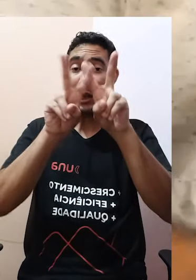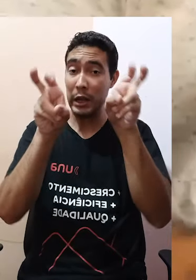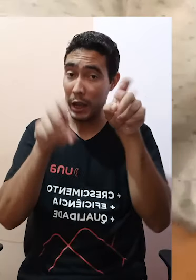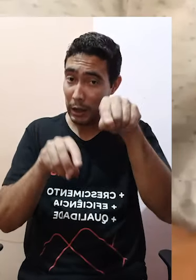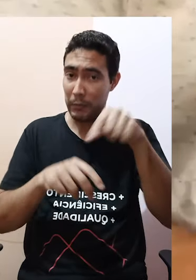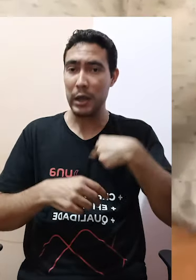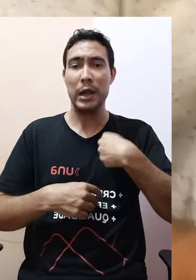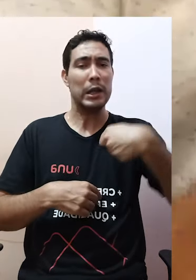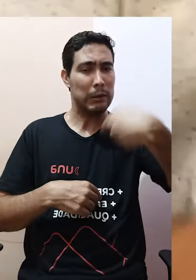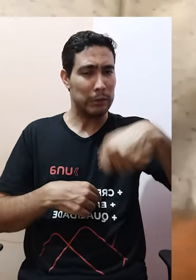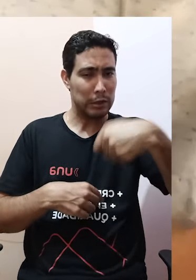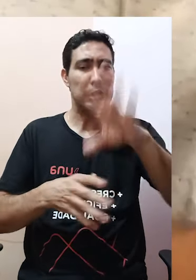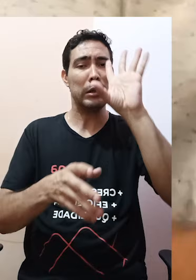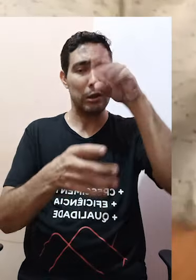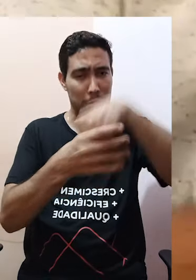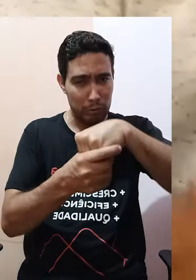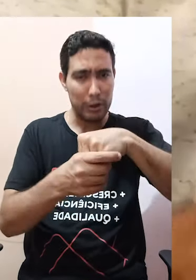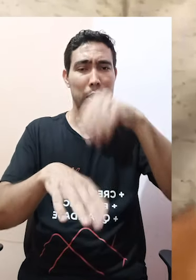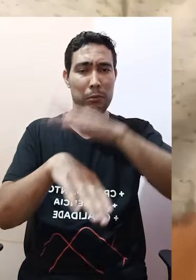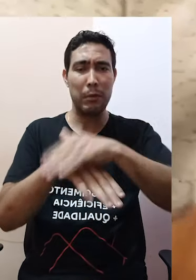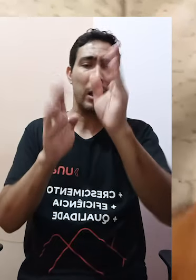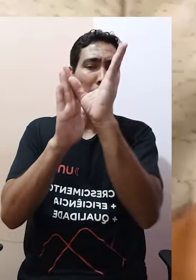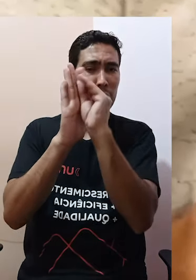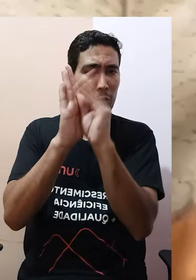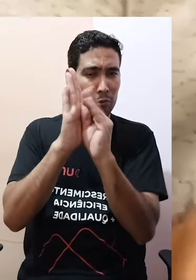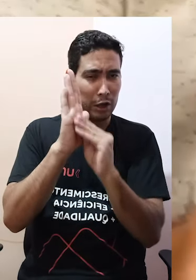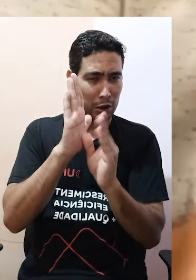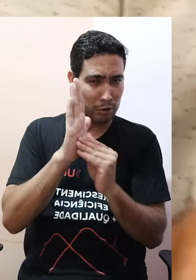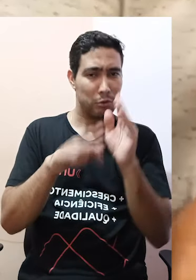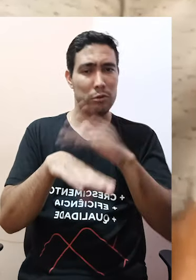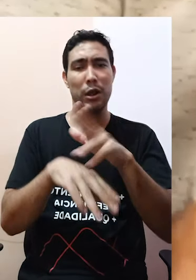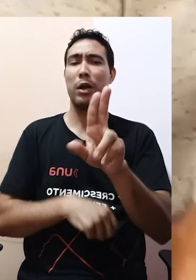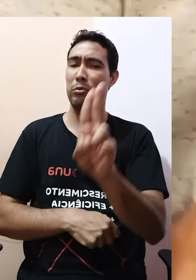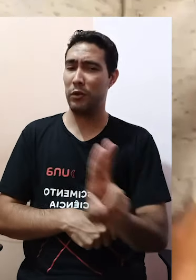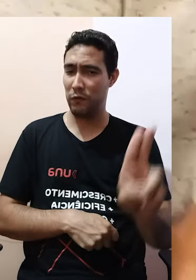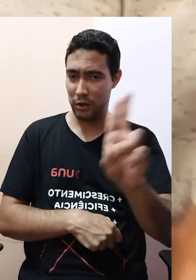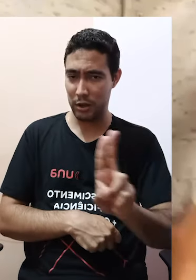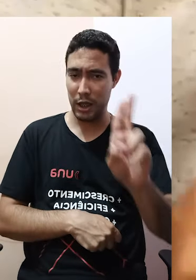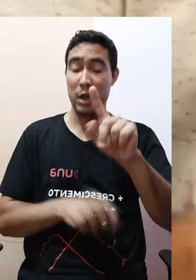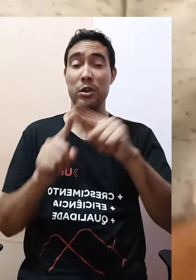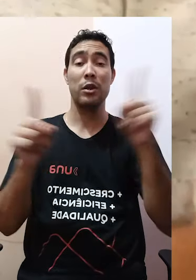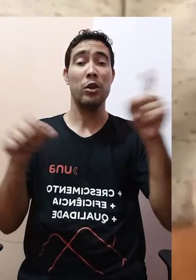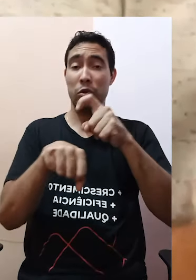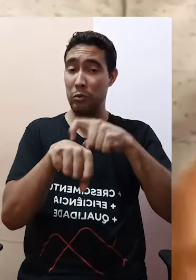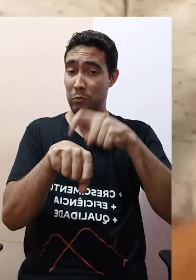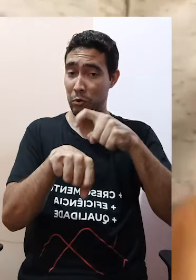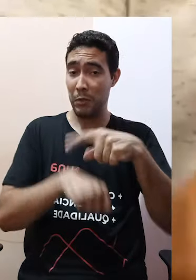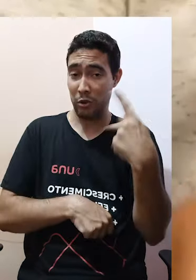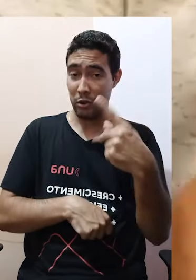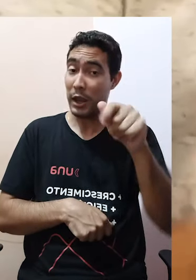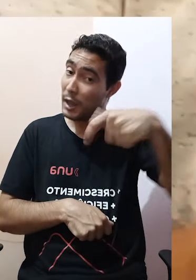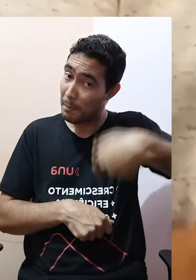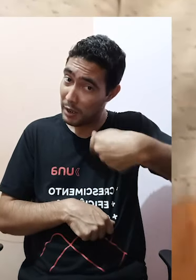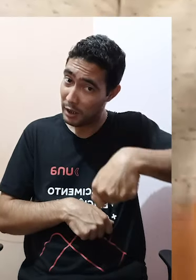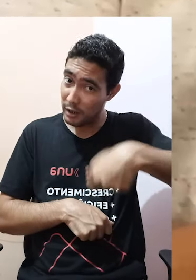estar mais incluído no conteúdo das universidades e num momento como este se faz urgente e